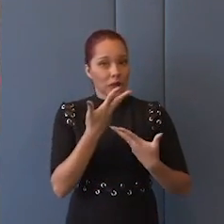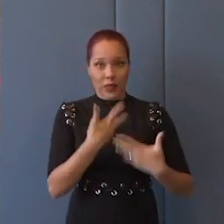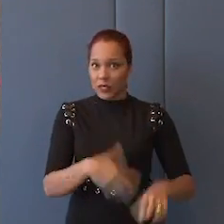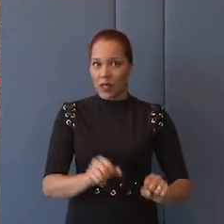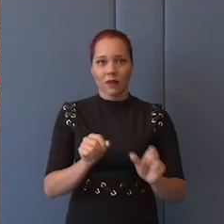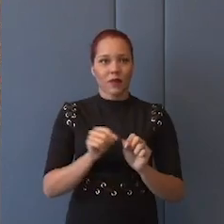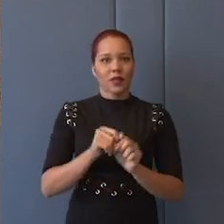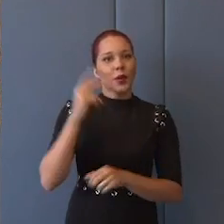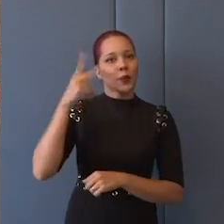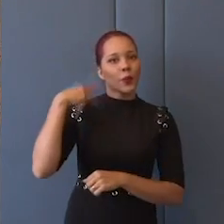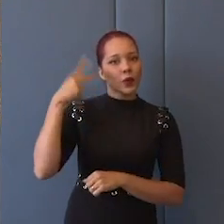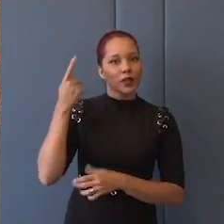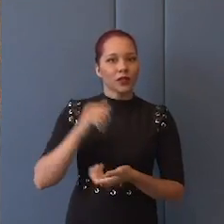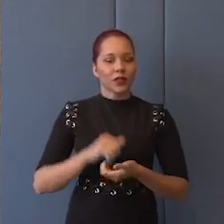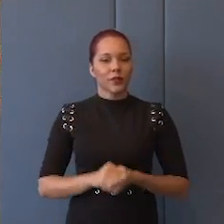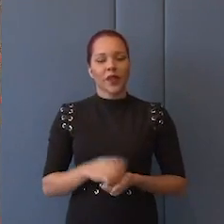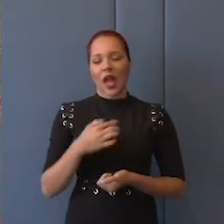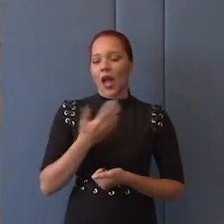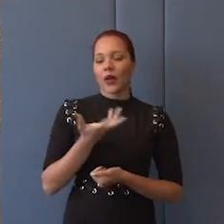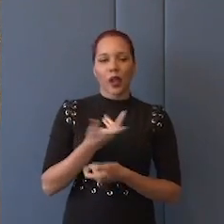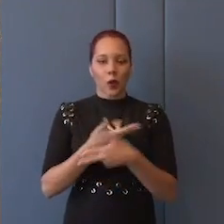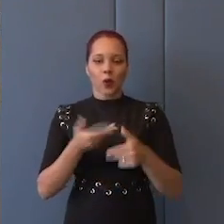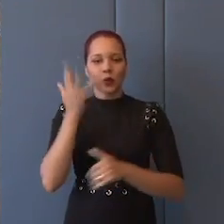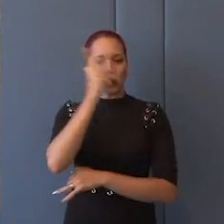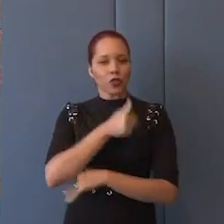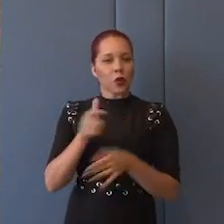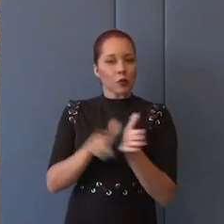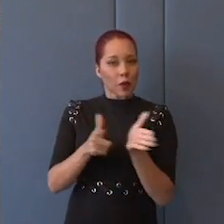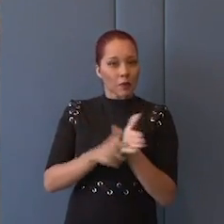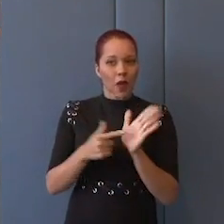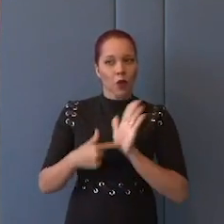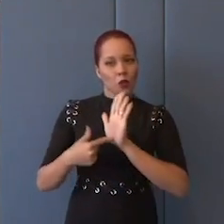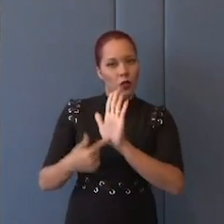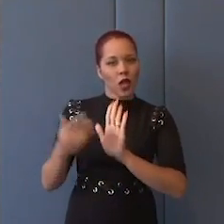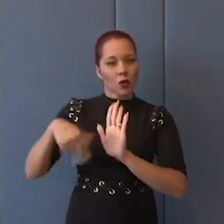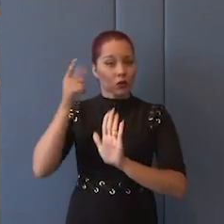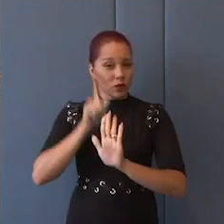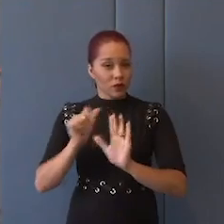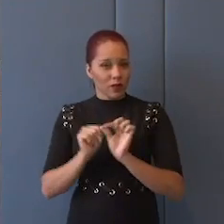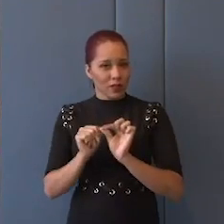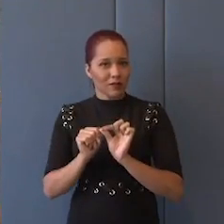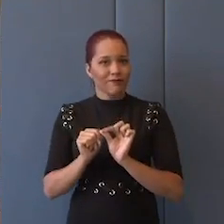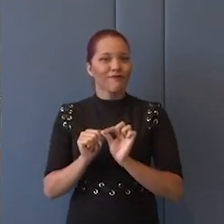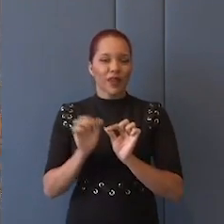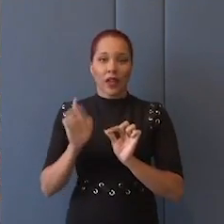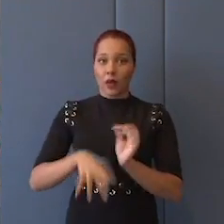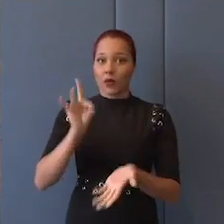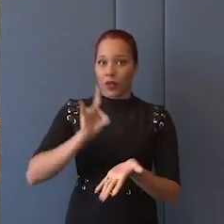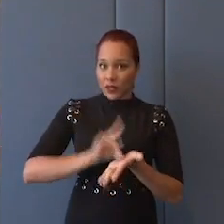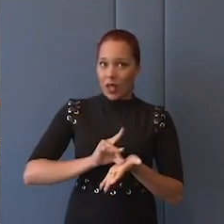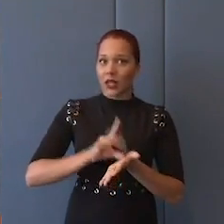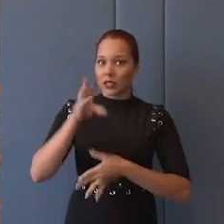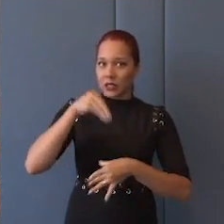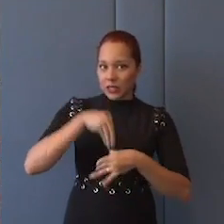uma... essa coisa. Não, eu quero um negócio bonitinho aqui numa folha de papel bidimensional que eu consiga fazer. Não. É uma realidade tetra,